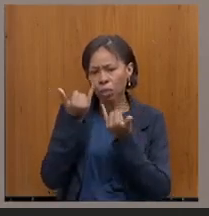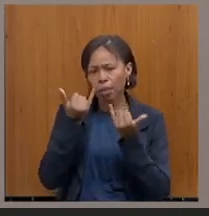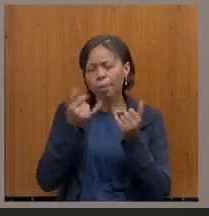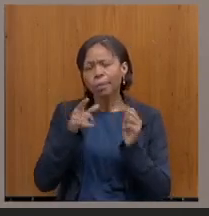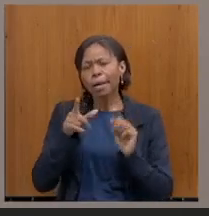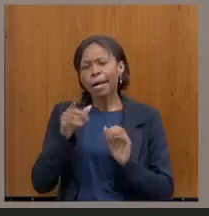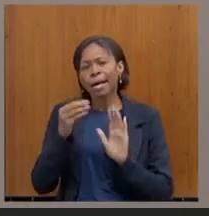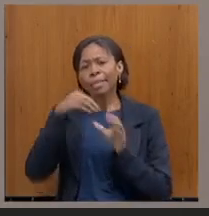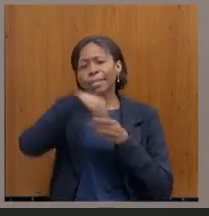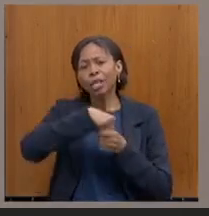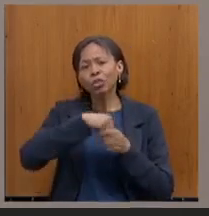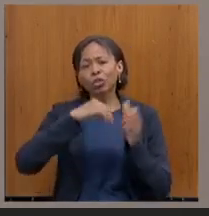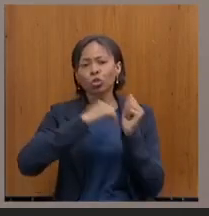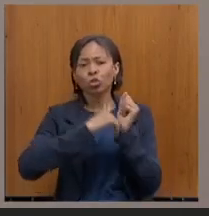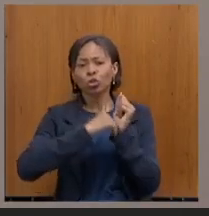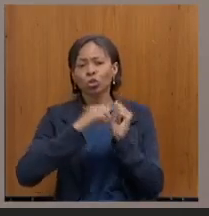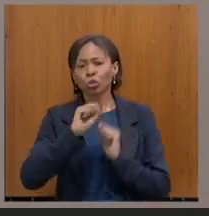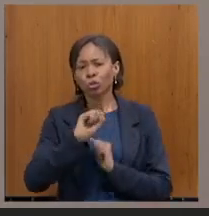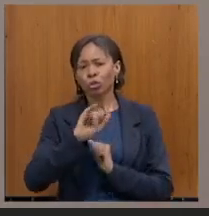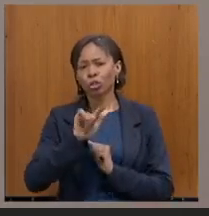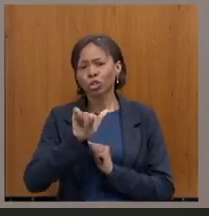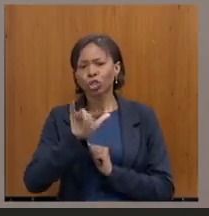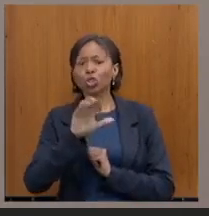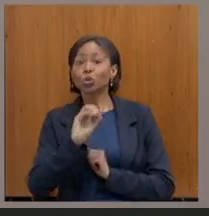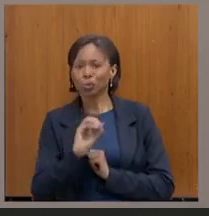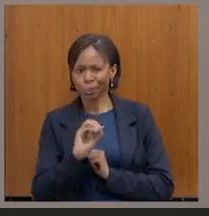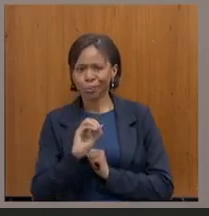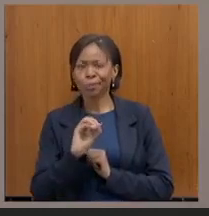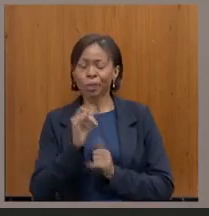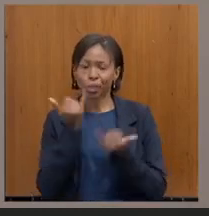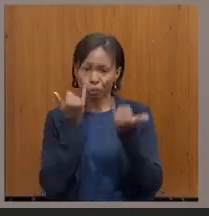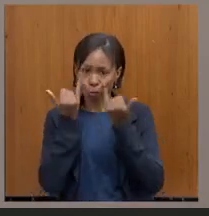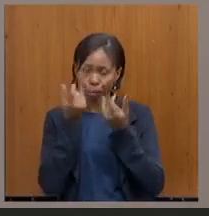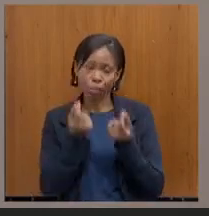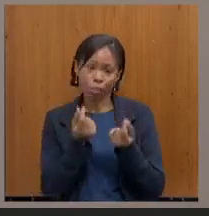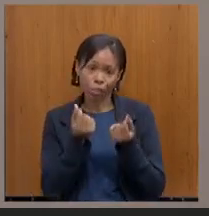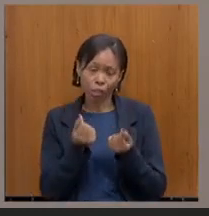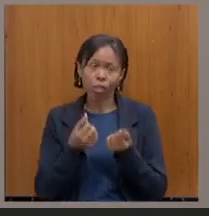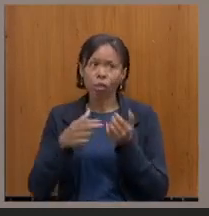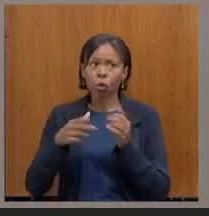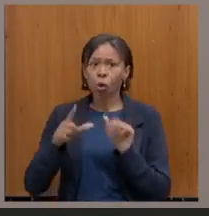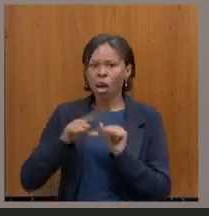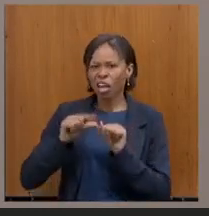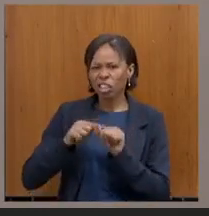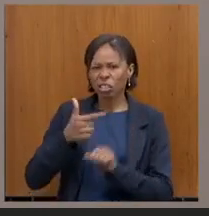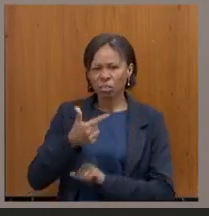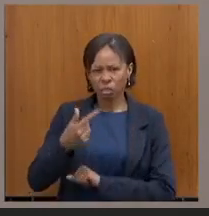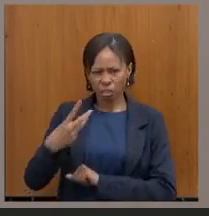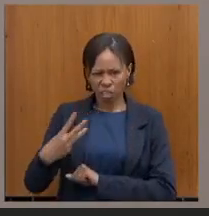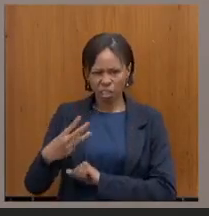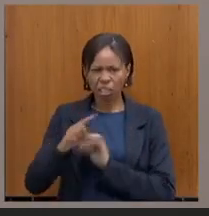de informações financeiras, baseados no artigo 23, inciso 2,